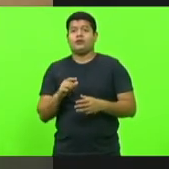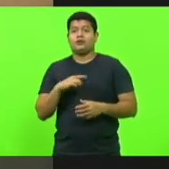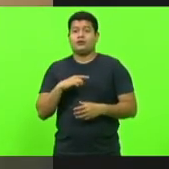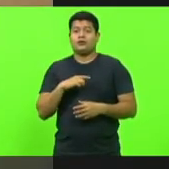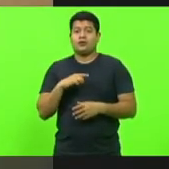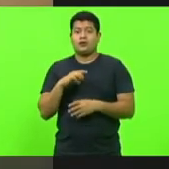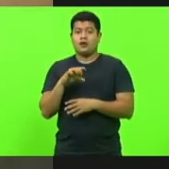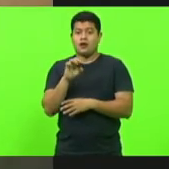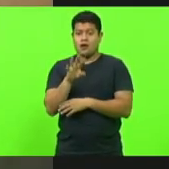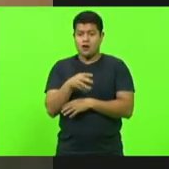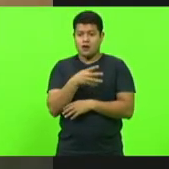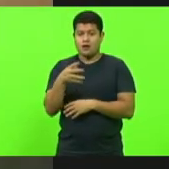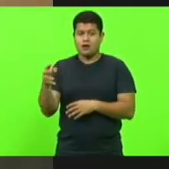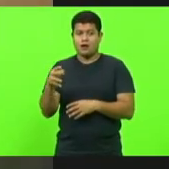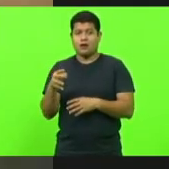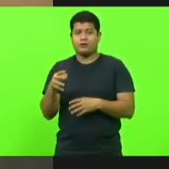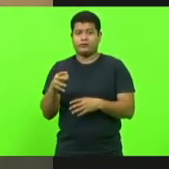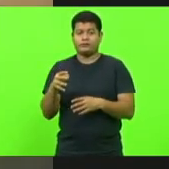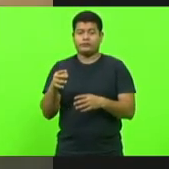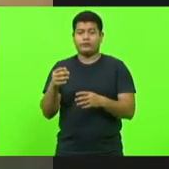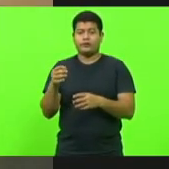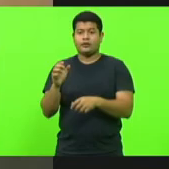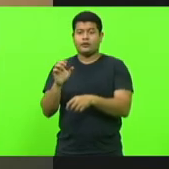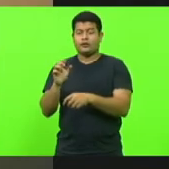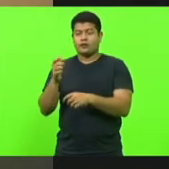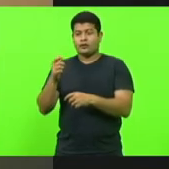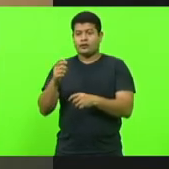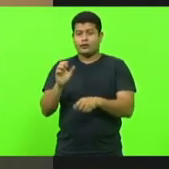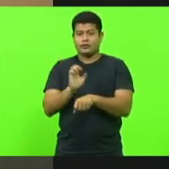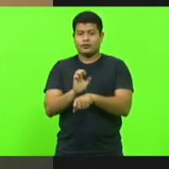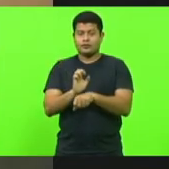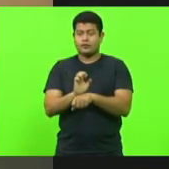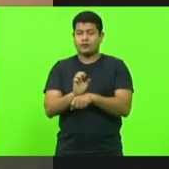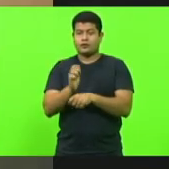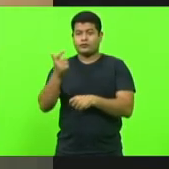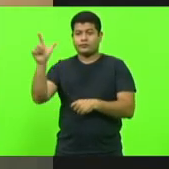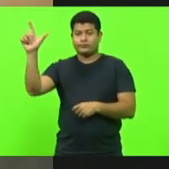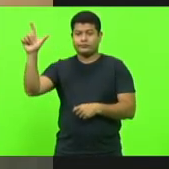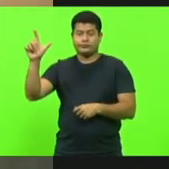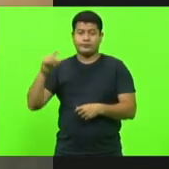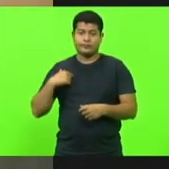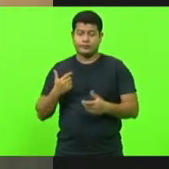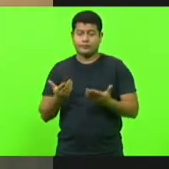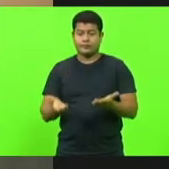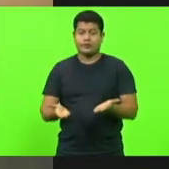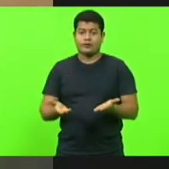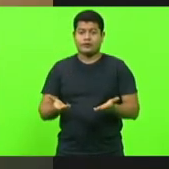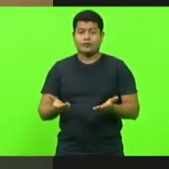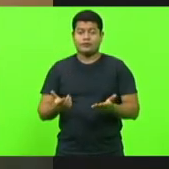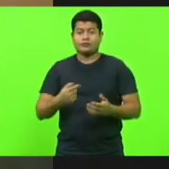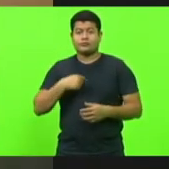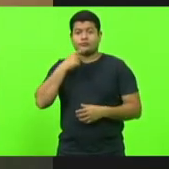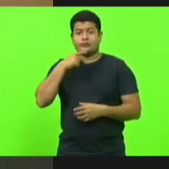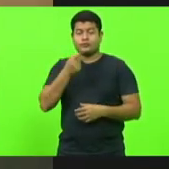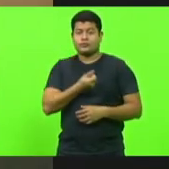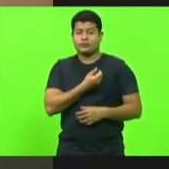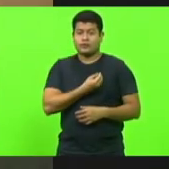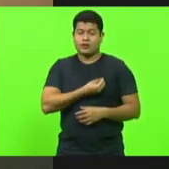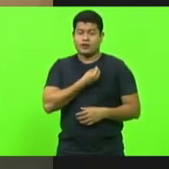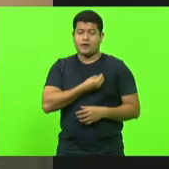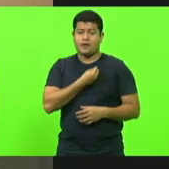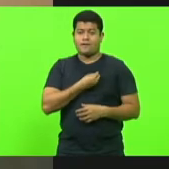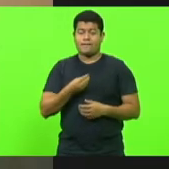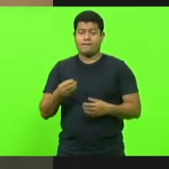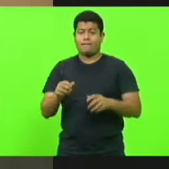fora de Santa Catarina então eu não consegui me fazer presente e quero registrar aqui o meu agradecimento ao